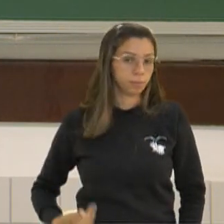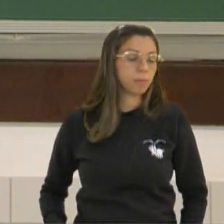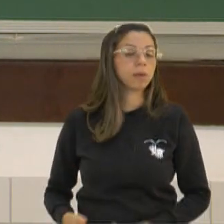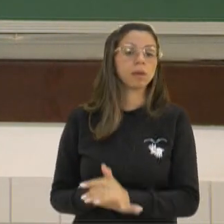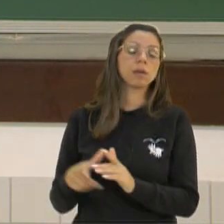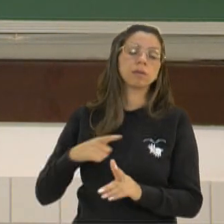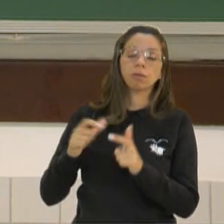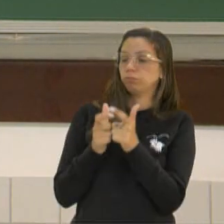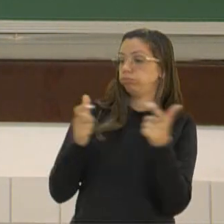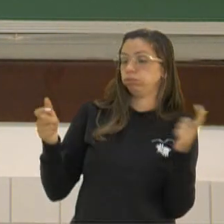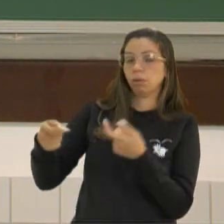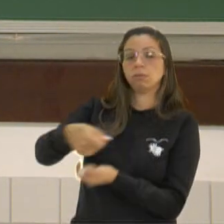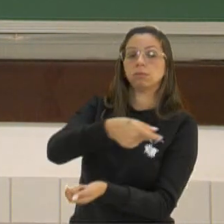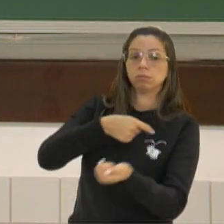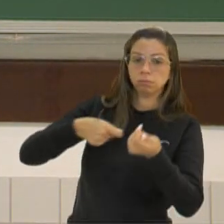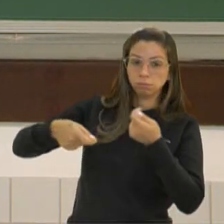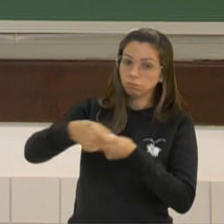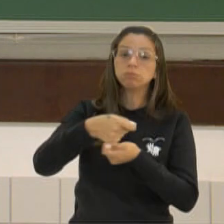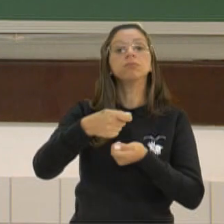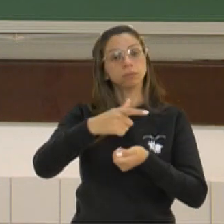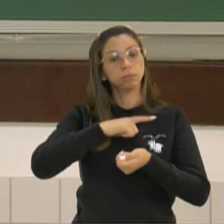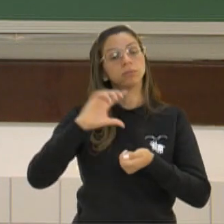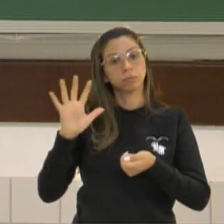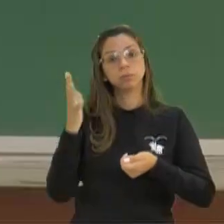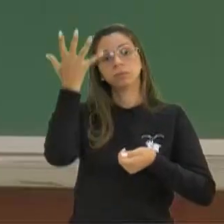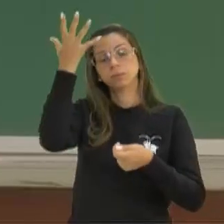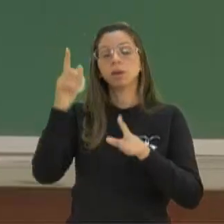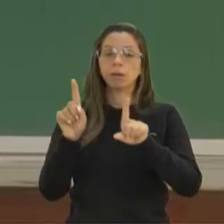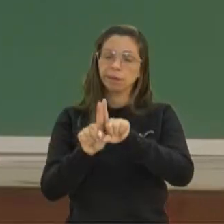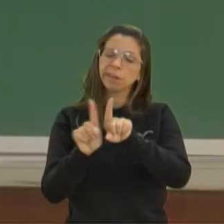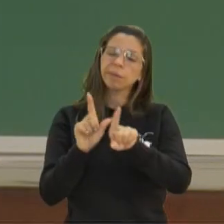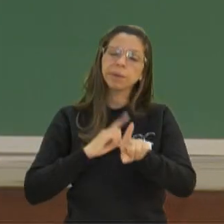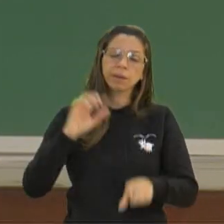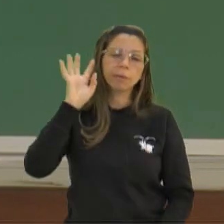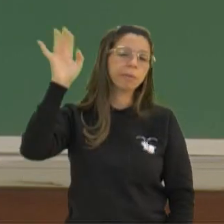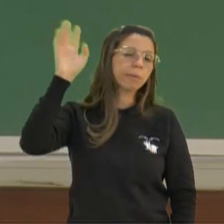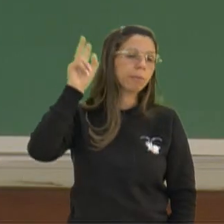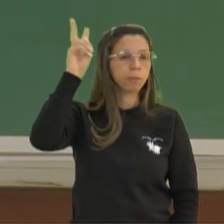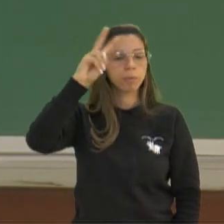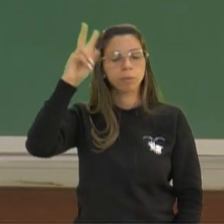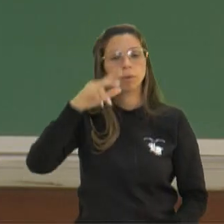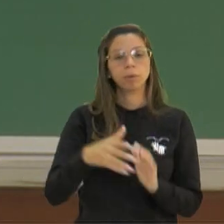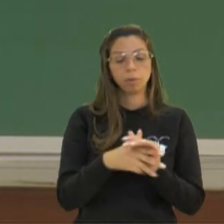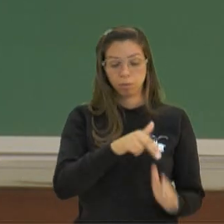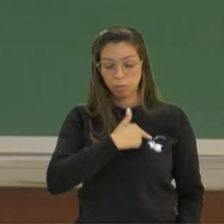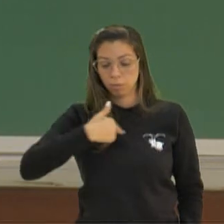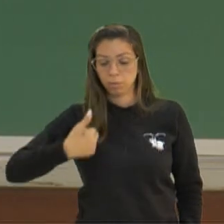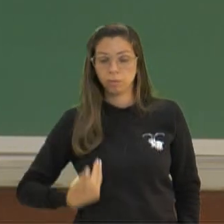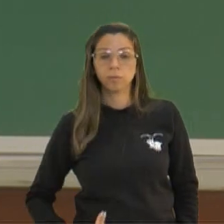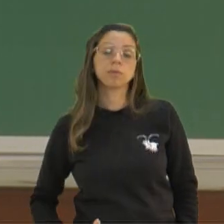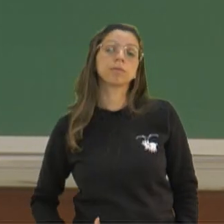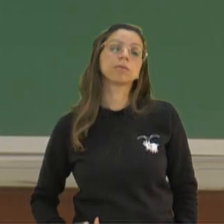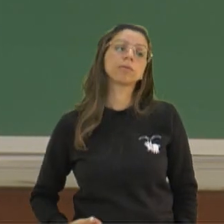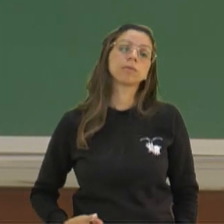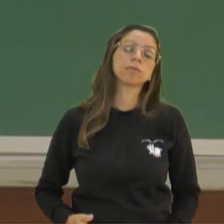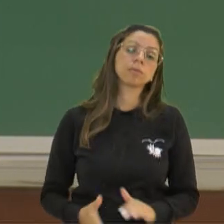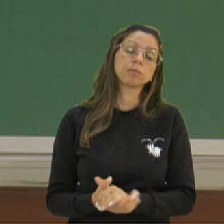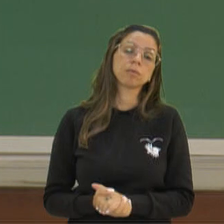comerciais. Existe até uma, é uma teoria da possibilidade dos chineses já terem feito uma